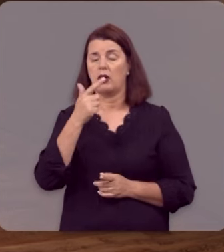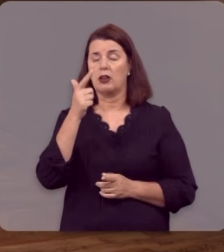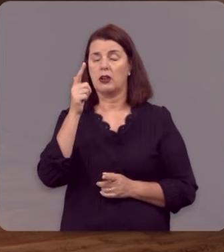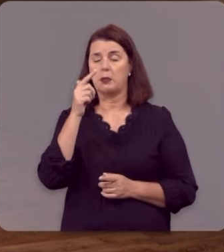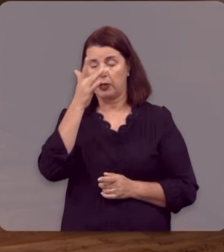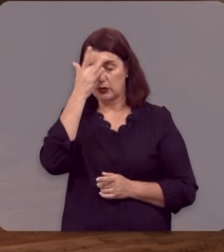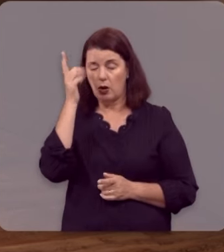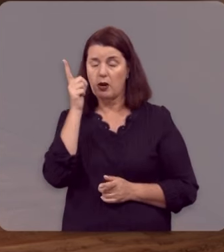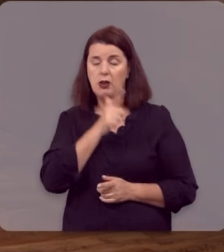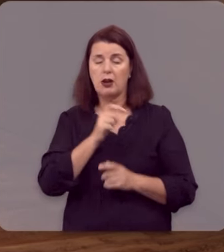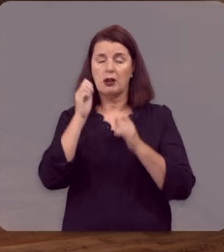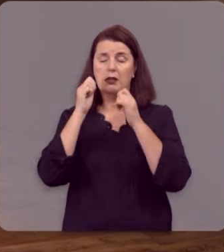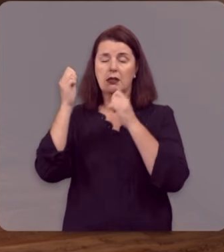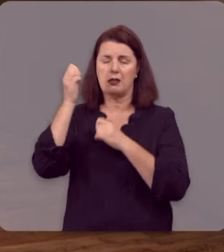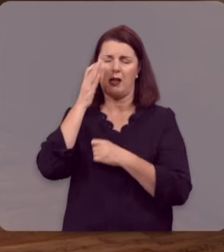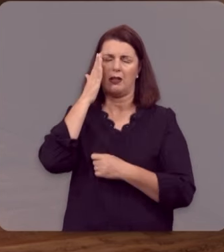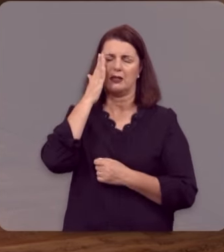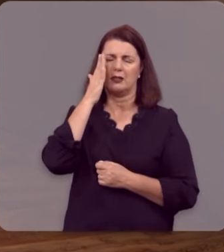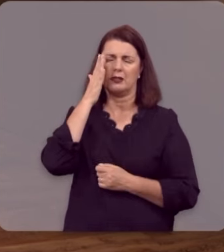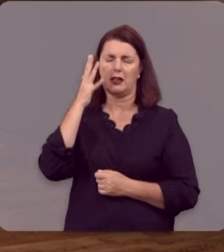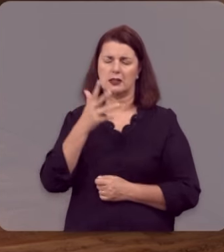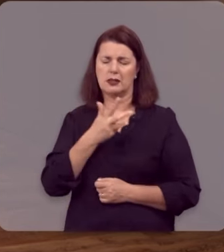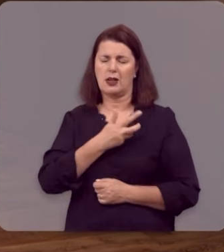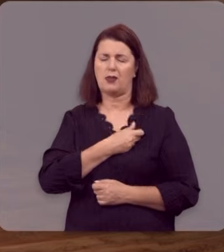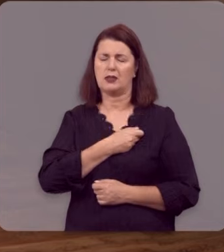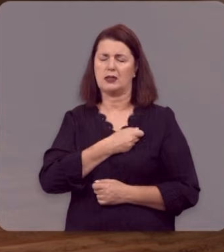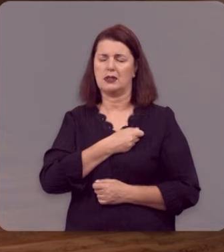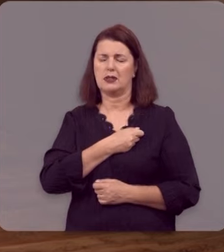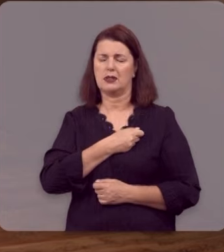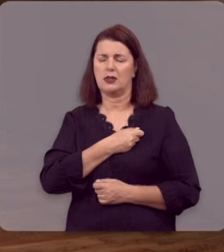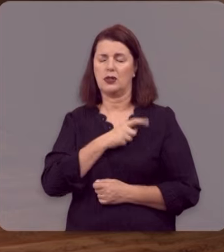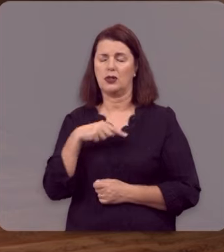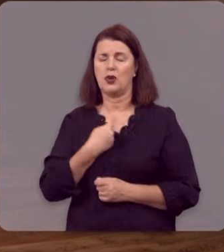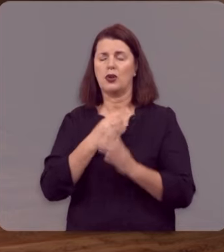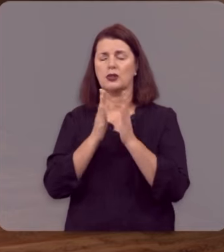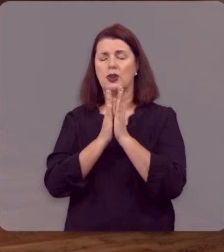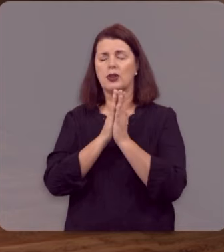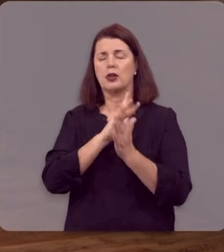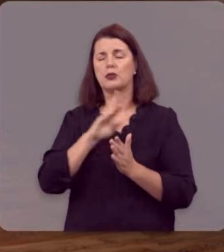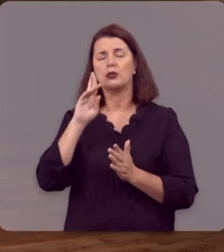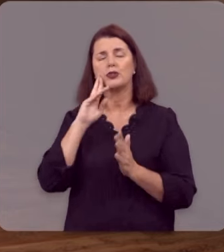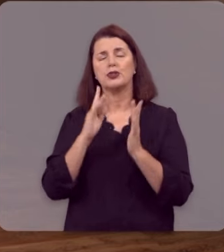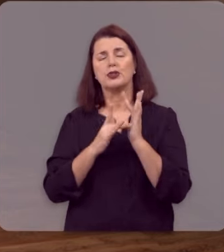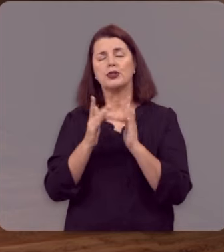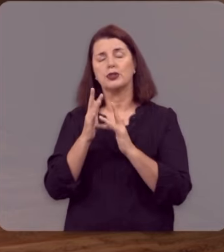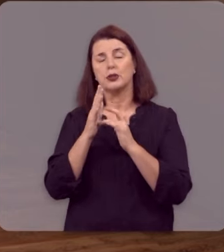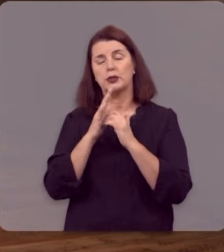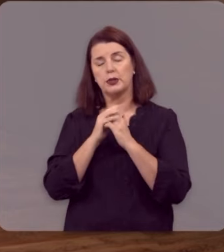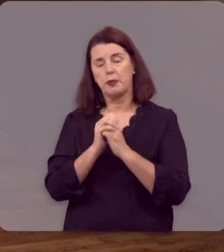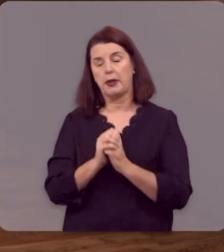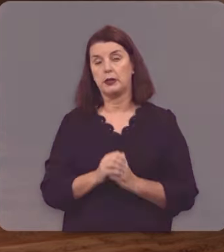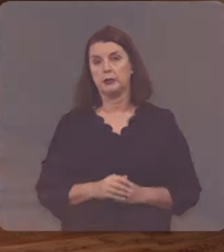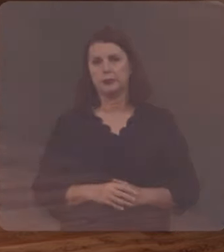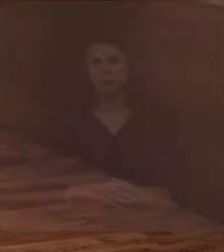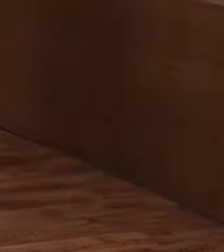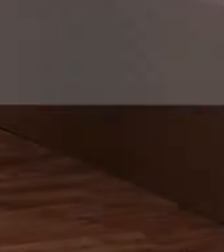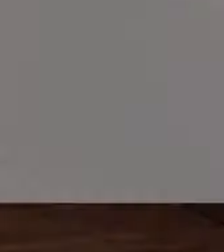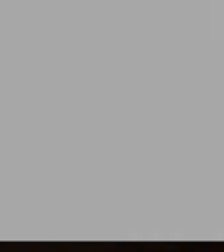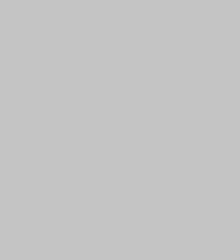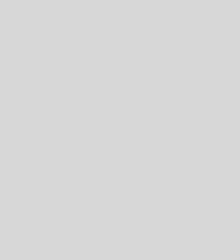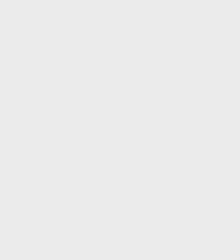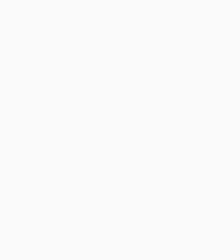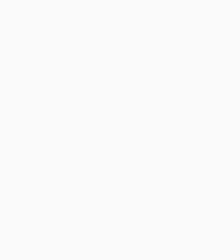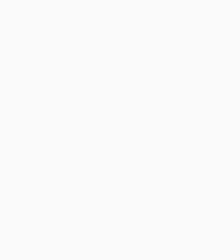sejam alcançados por Tua graça e sejam salvos. Assim oramos em nome de Jesus. Amém.